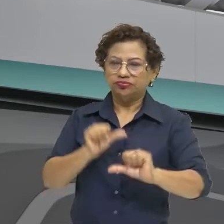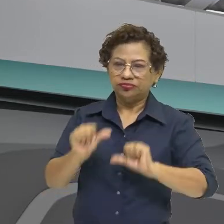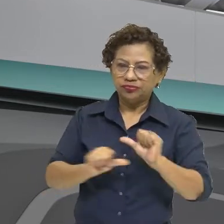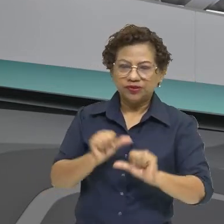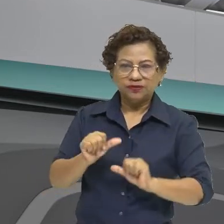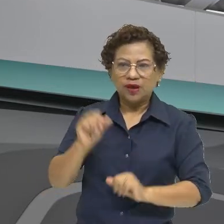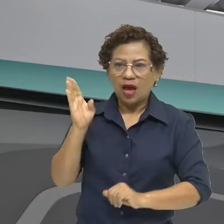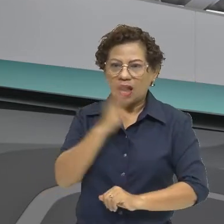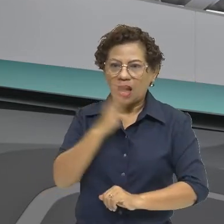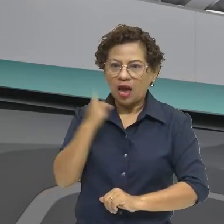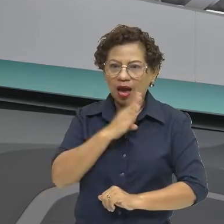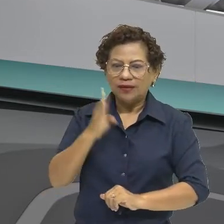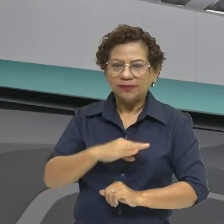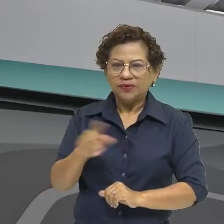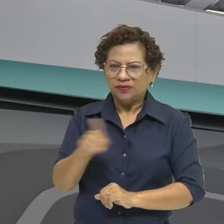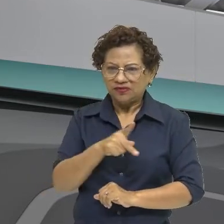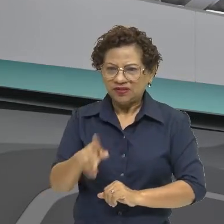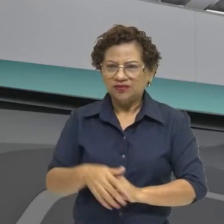foi tudo muito rápido? Não.